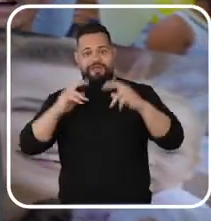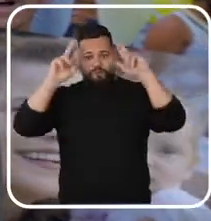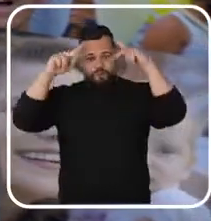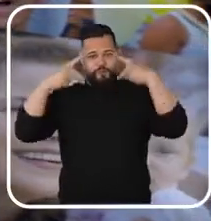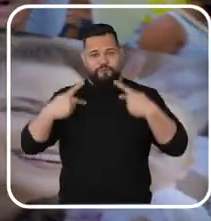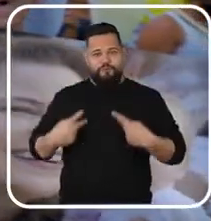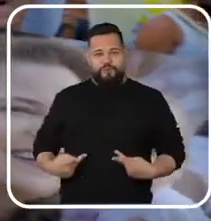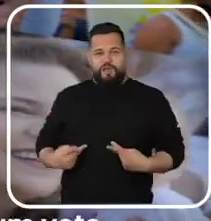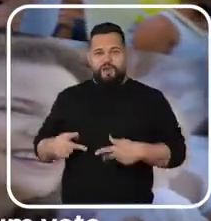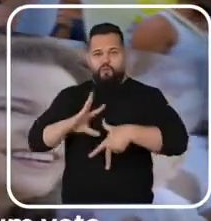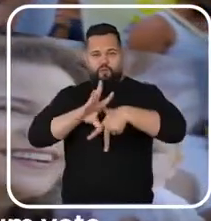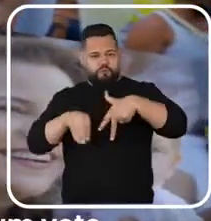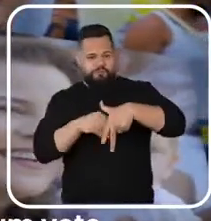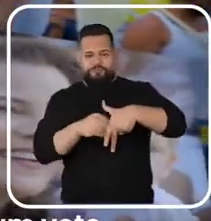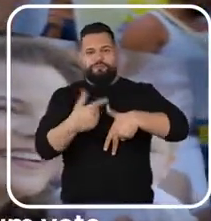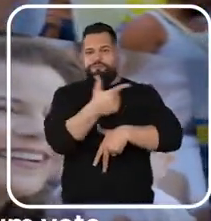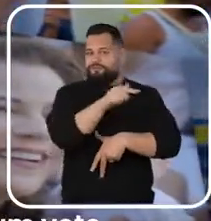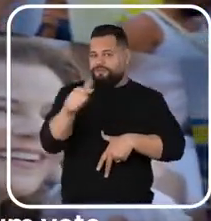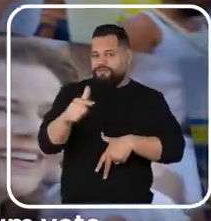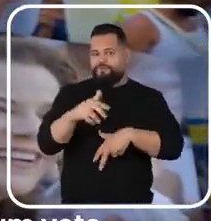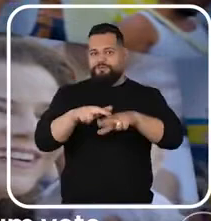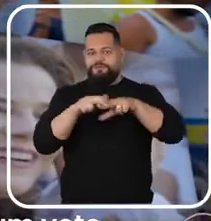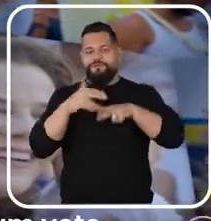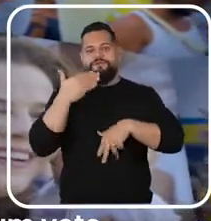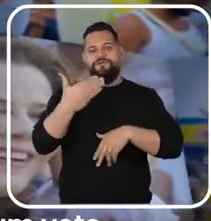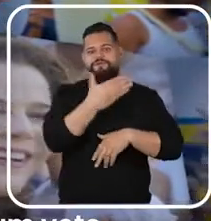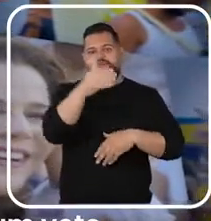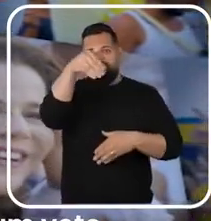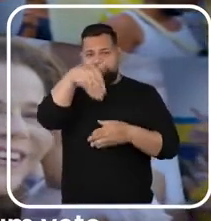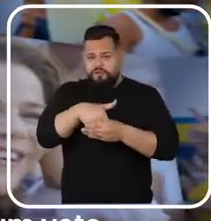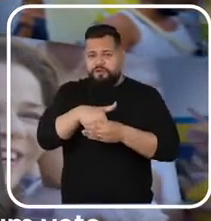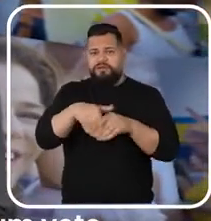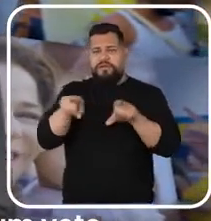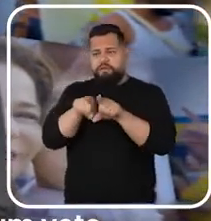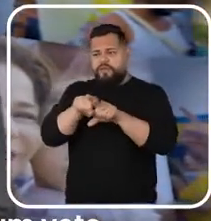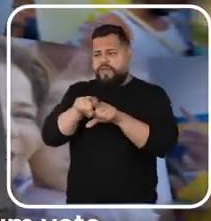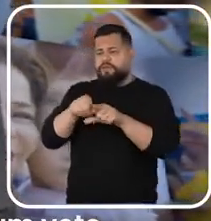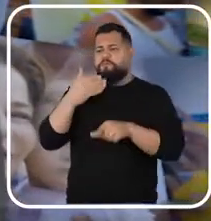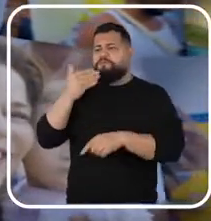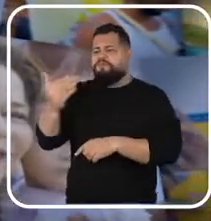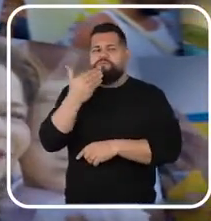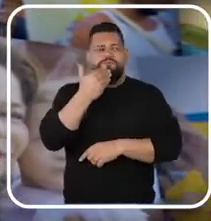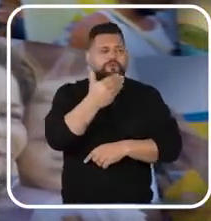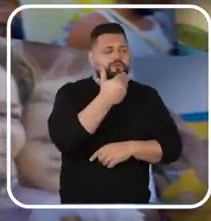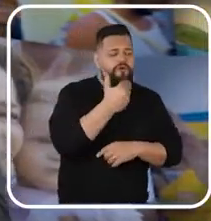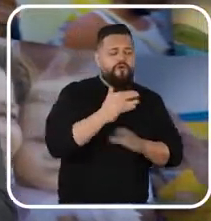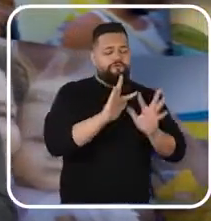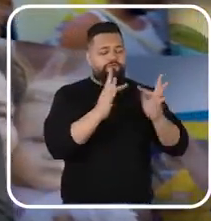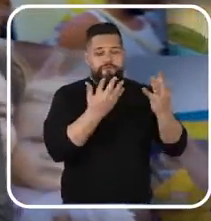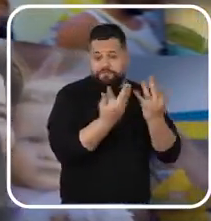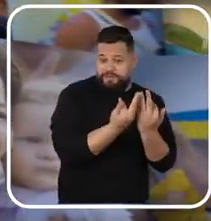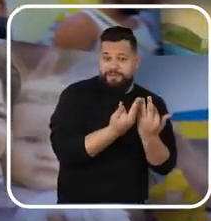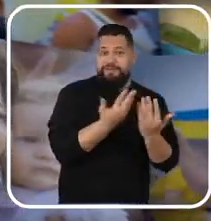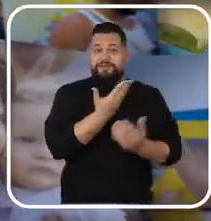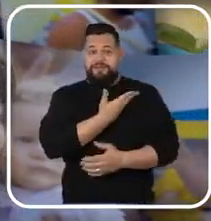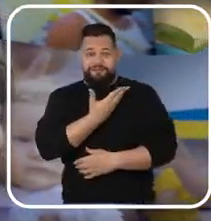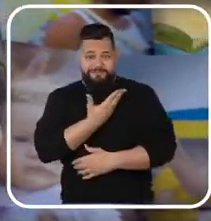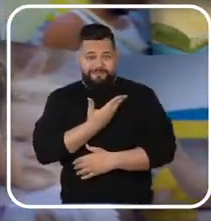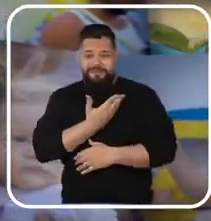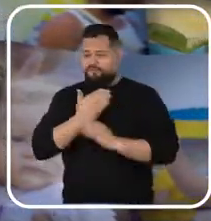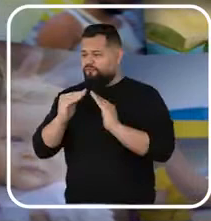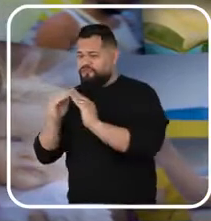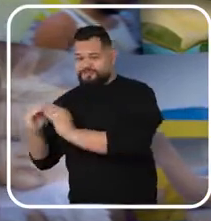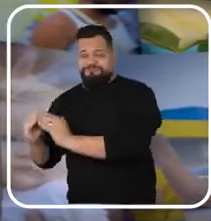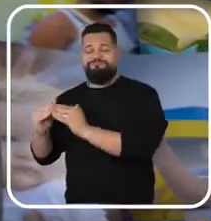e sem corrupção Eu peço seu voto e peço também que você conquiste mais um voto conversando com seus familiares, amigos,